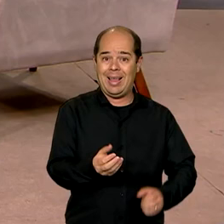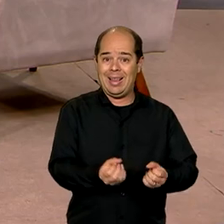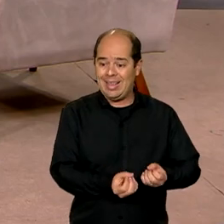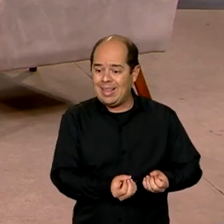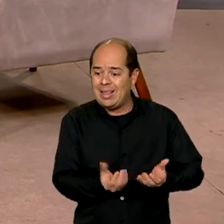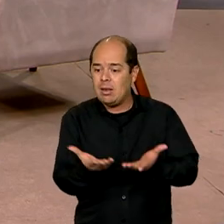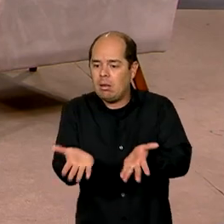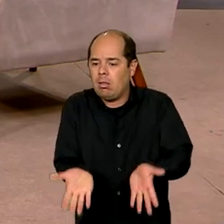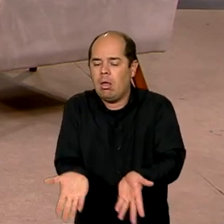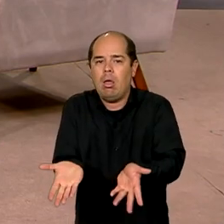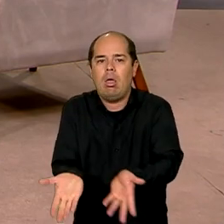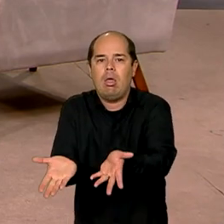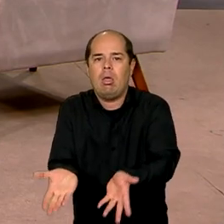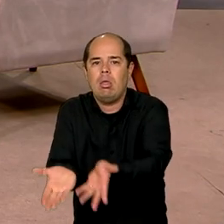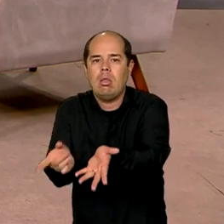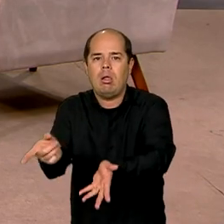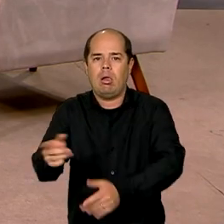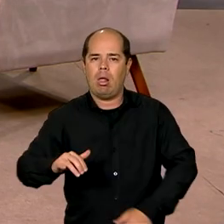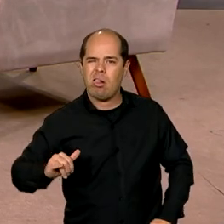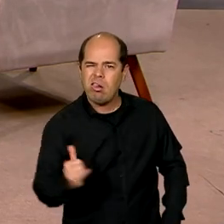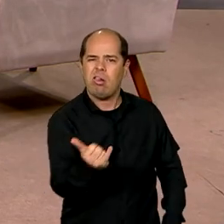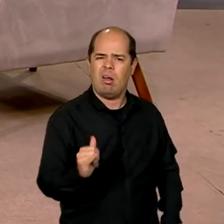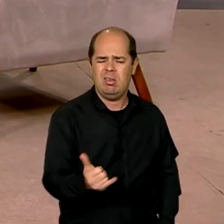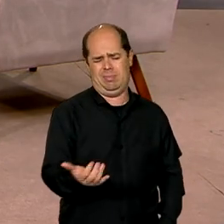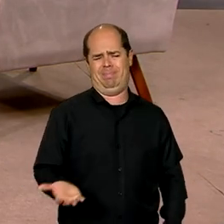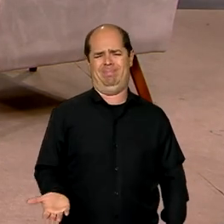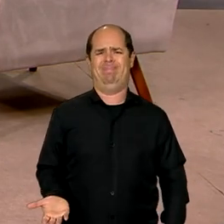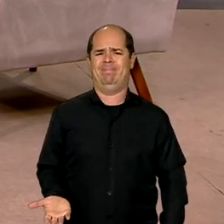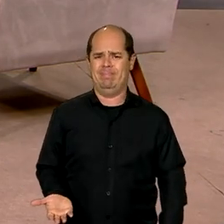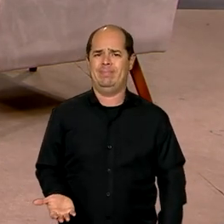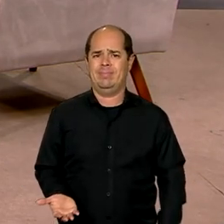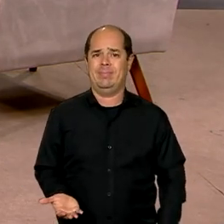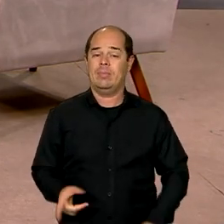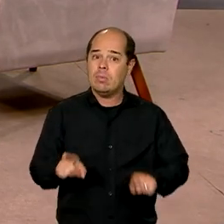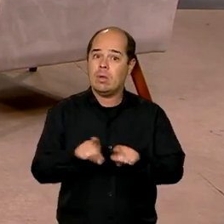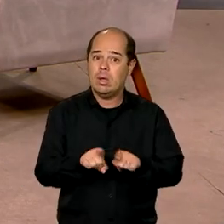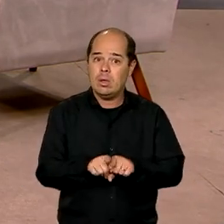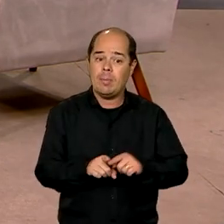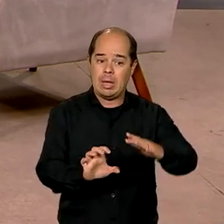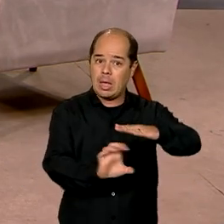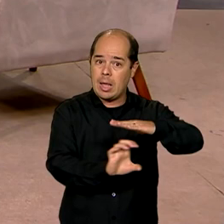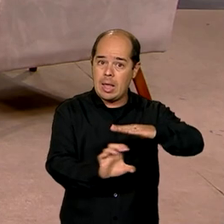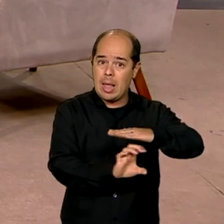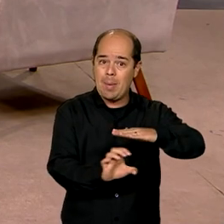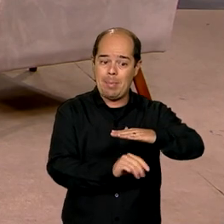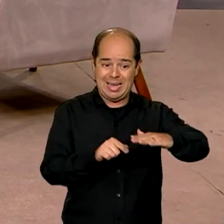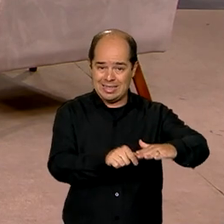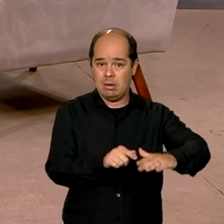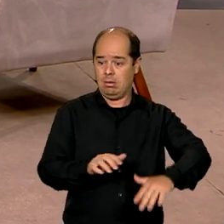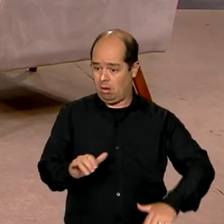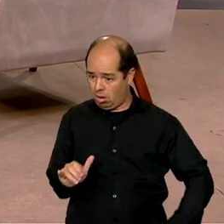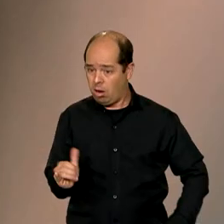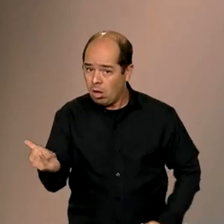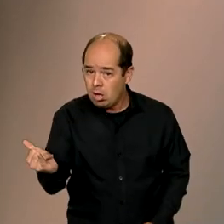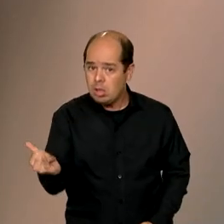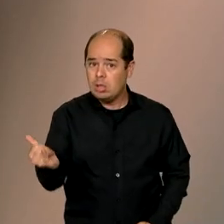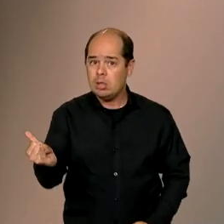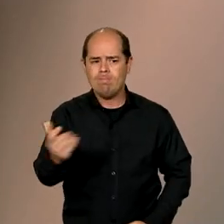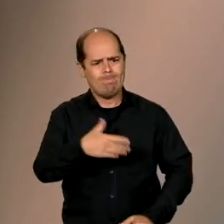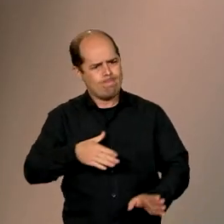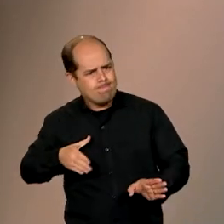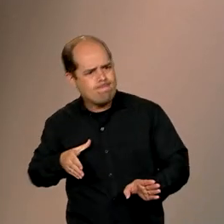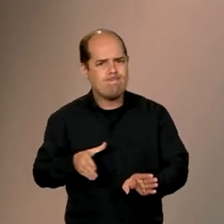explorada. E temos que chamar a responsabilidade das empresas que o fazem ainda para deixar de fazê-lo. Você tem